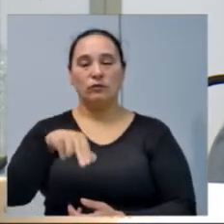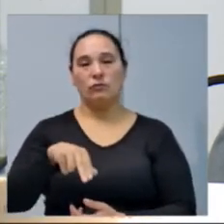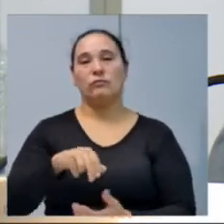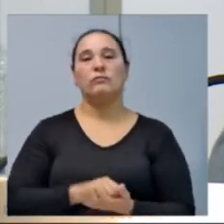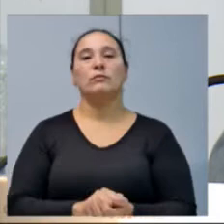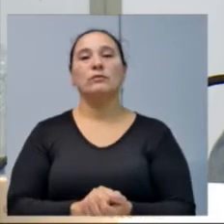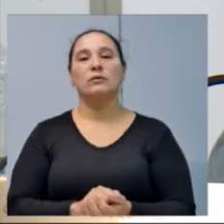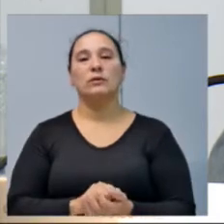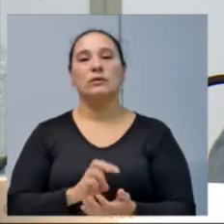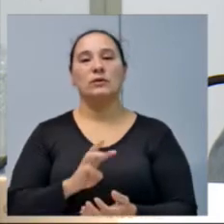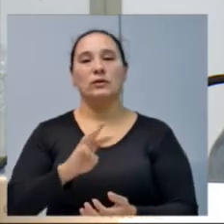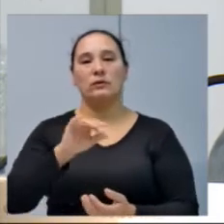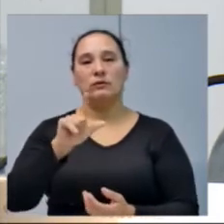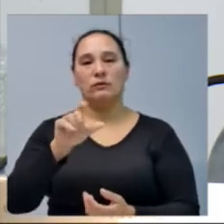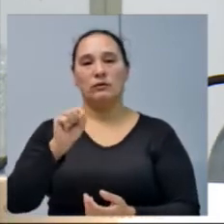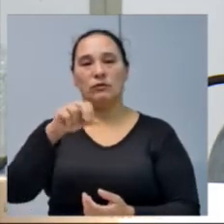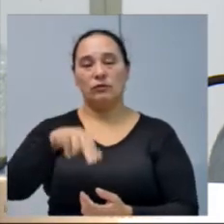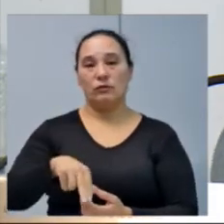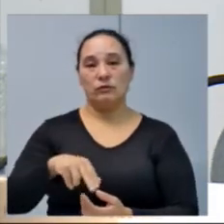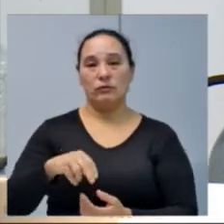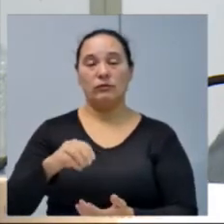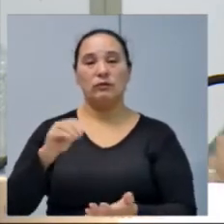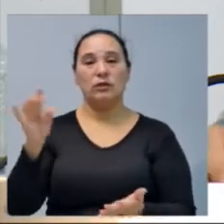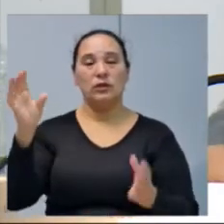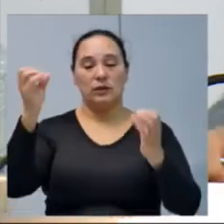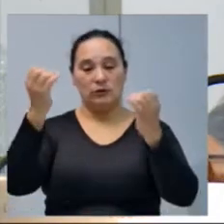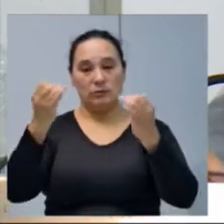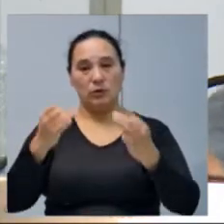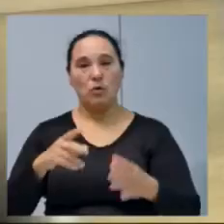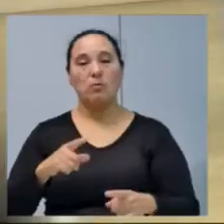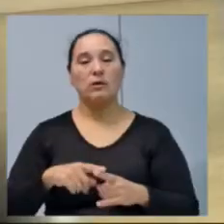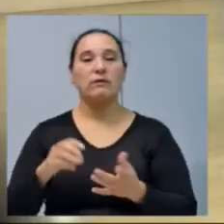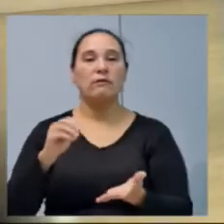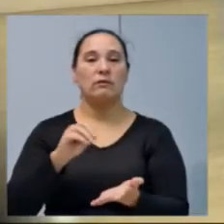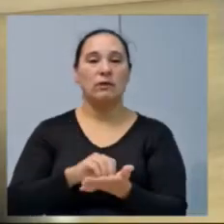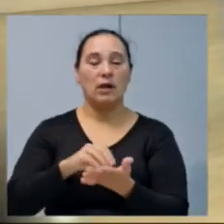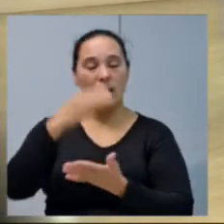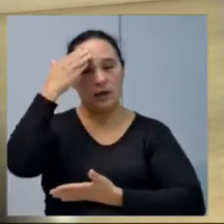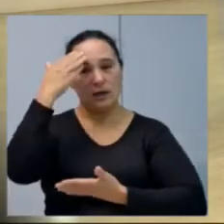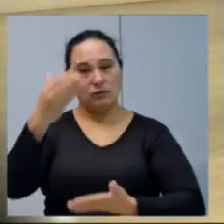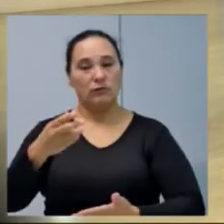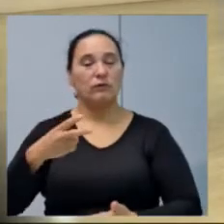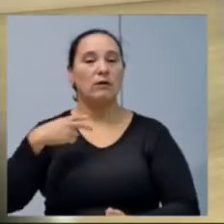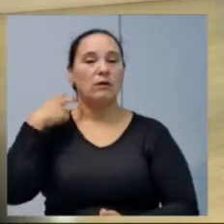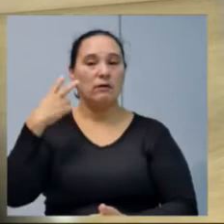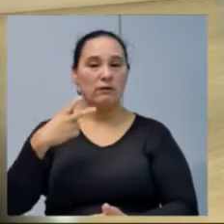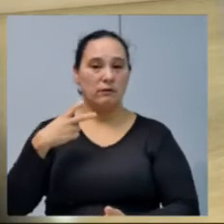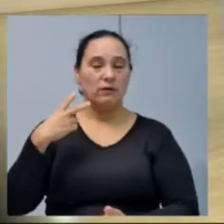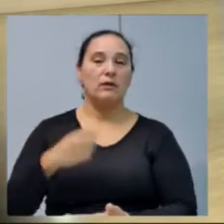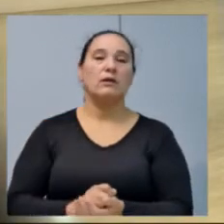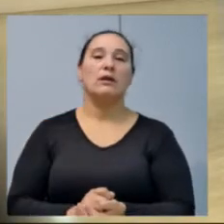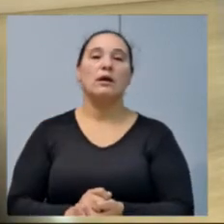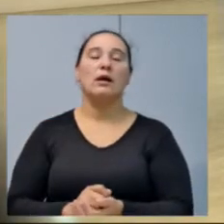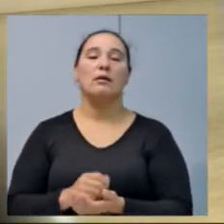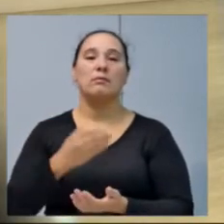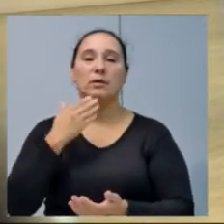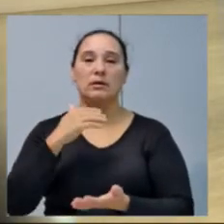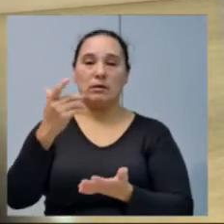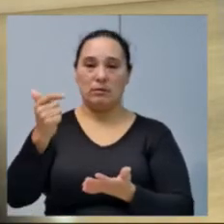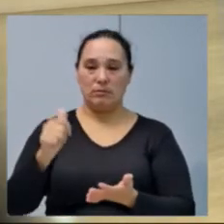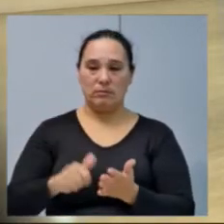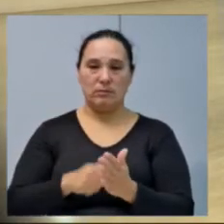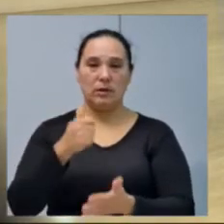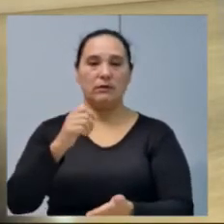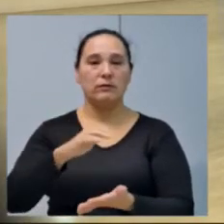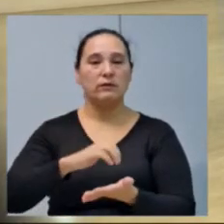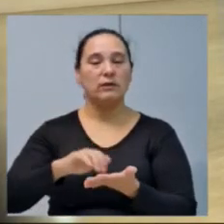Wilson Martins dos Santos, ausência justificada. Agradeço, vereador Luiz Augusto. Solicito agora ao primeiro secretário que